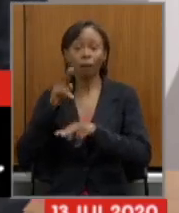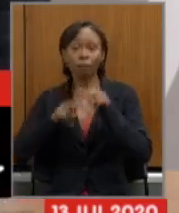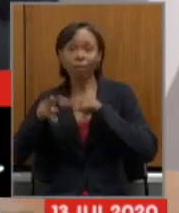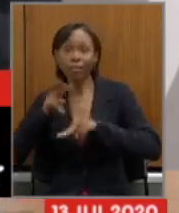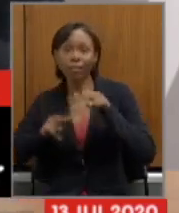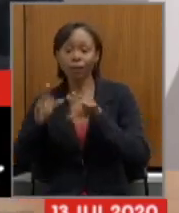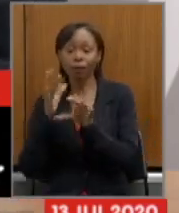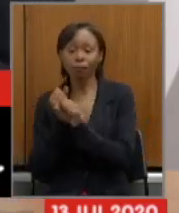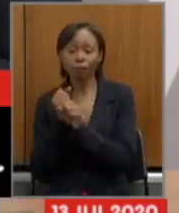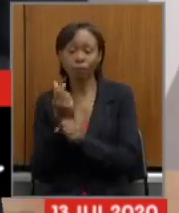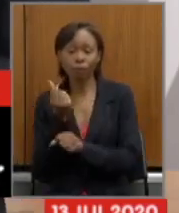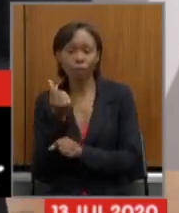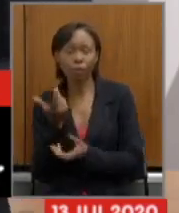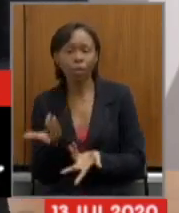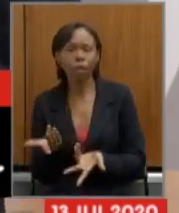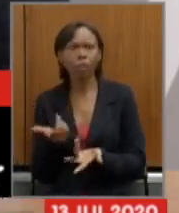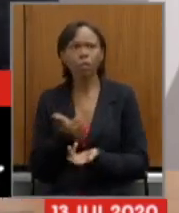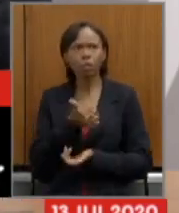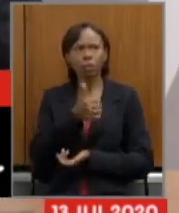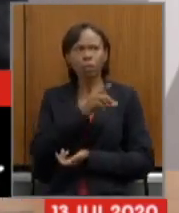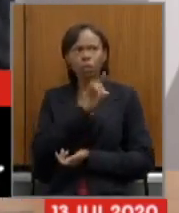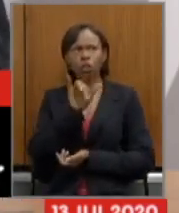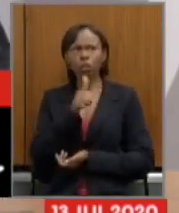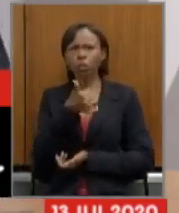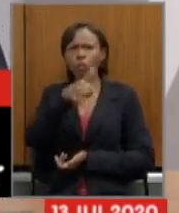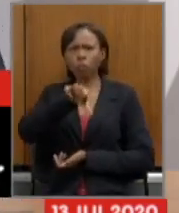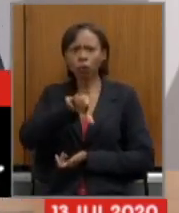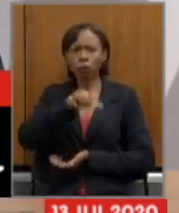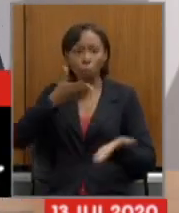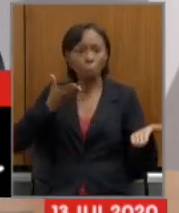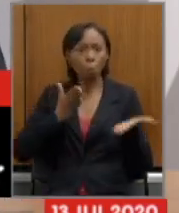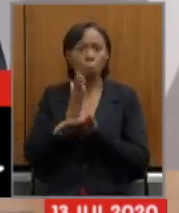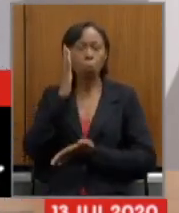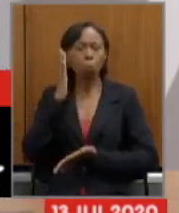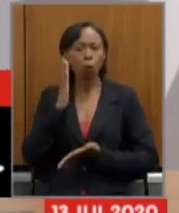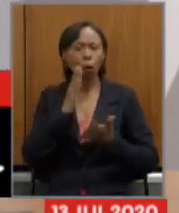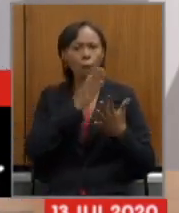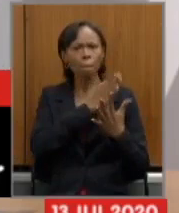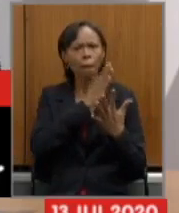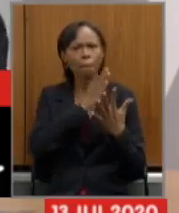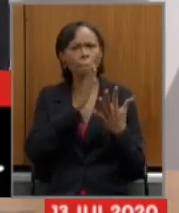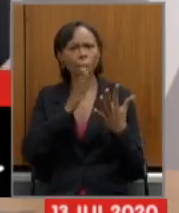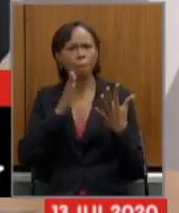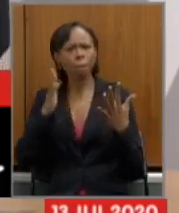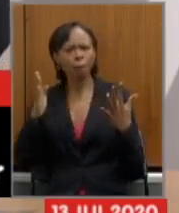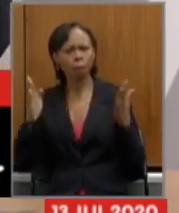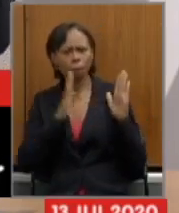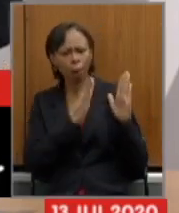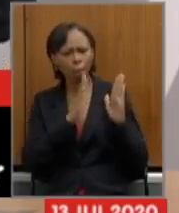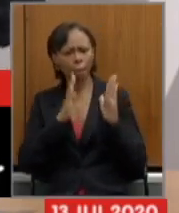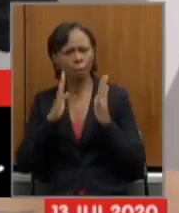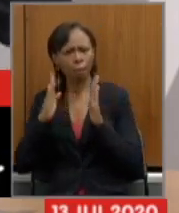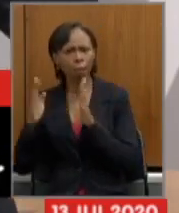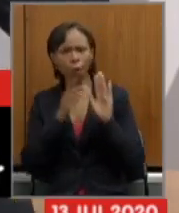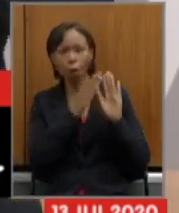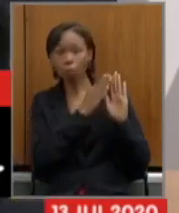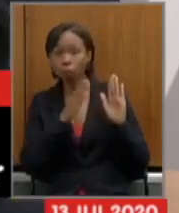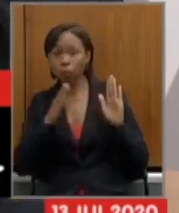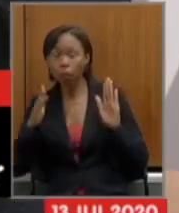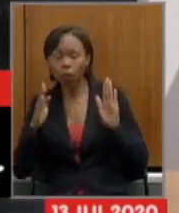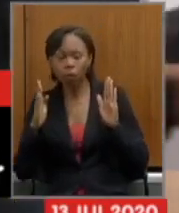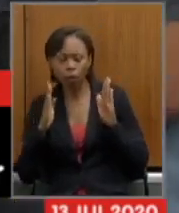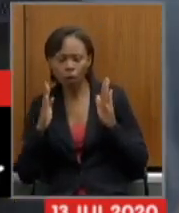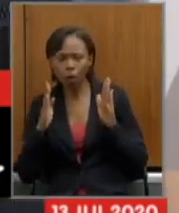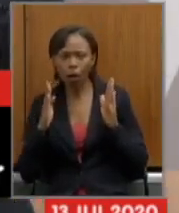dia 19 votado em segundo turno e aprovado aquela época nenhum deputado